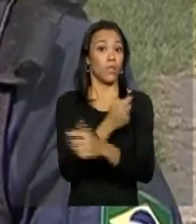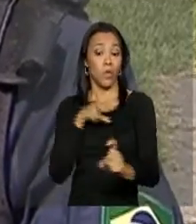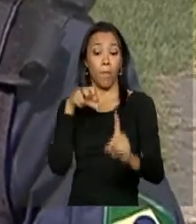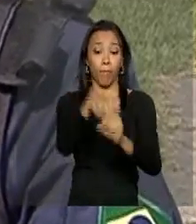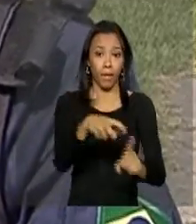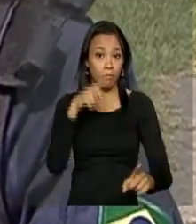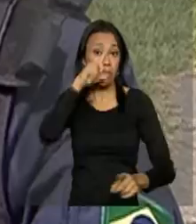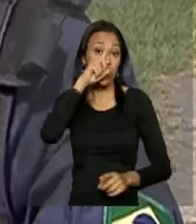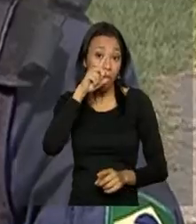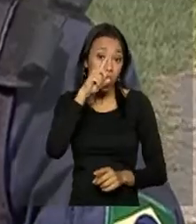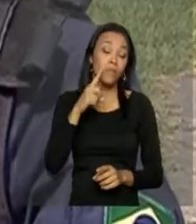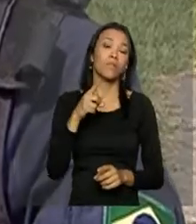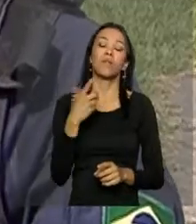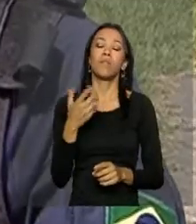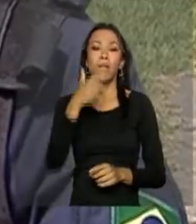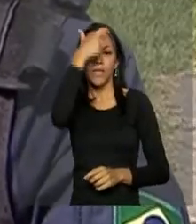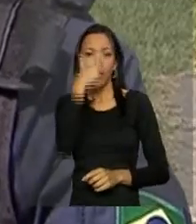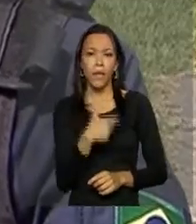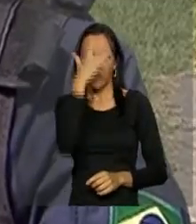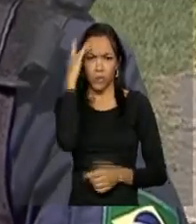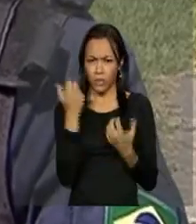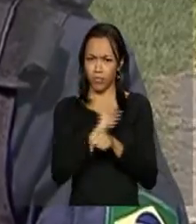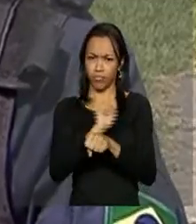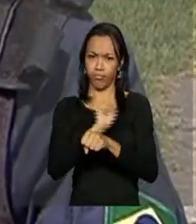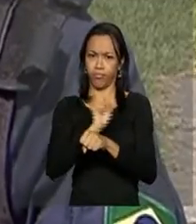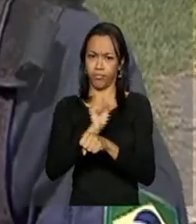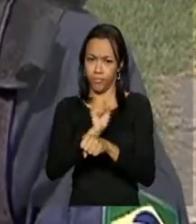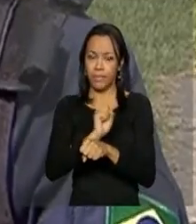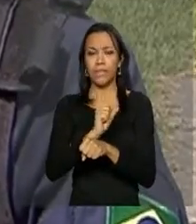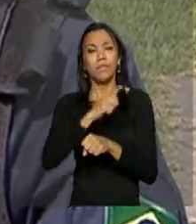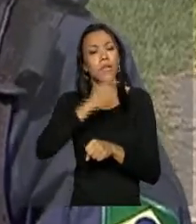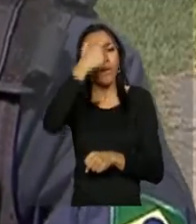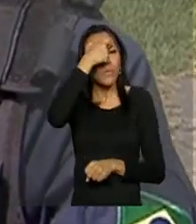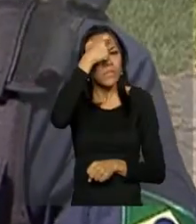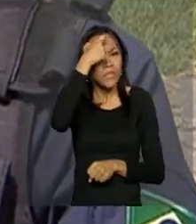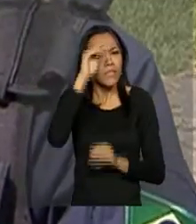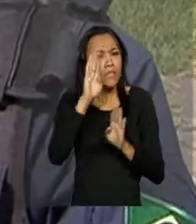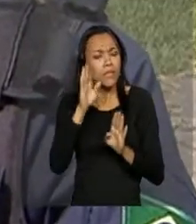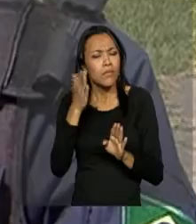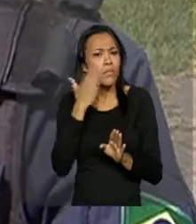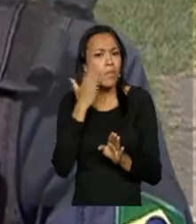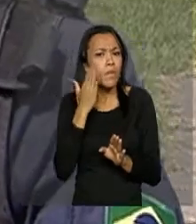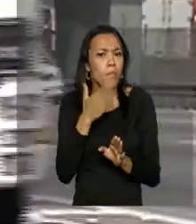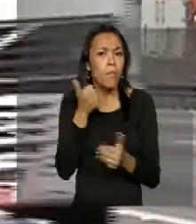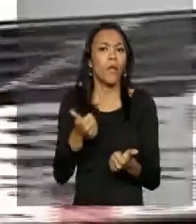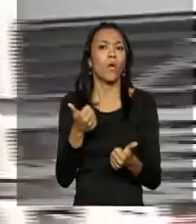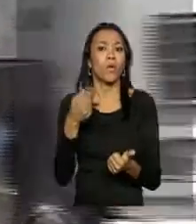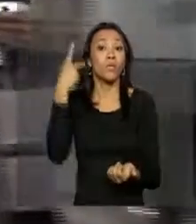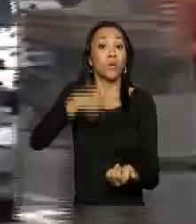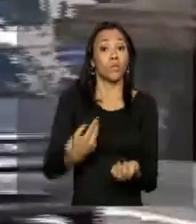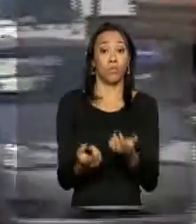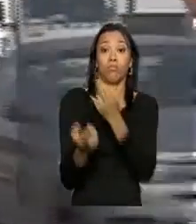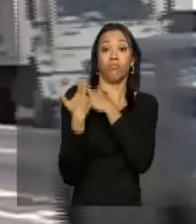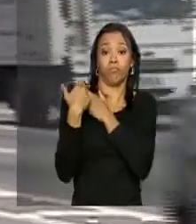condutas arriscadas, para que o condutor crie uma consciência melhor no trânsito, do seu papel no trânsito. E para ter